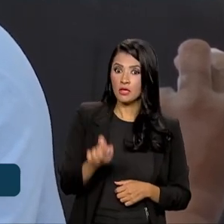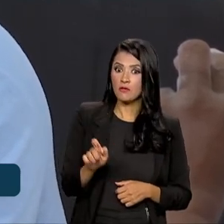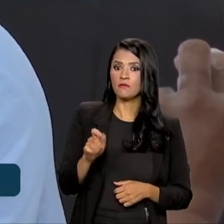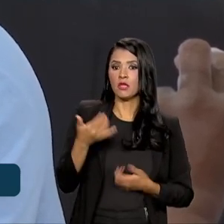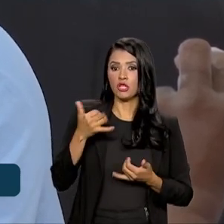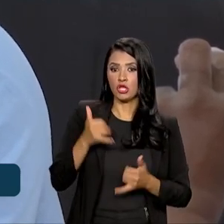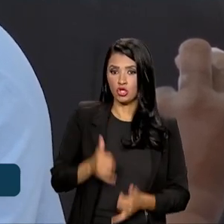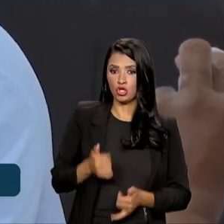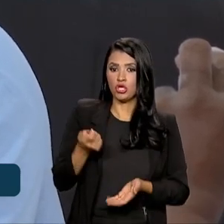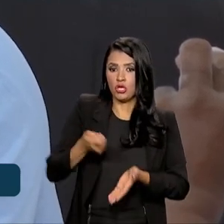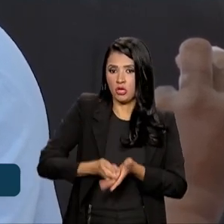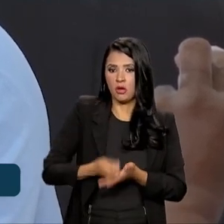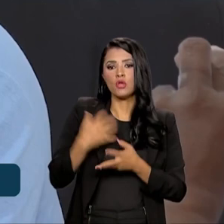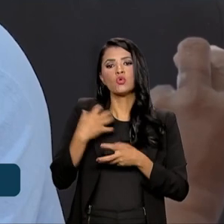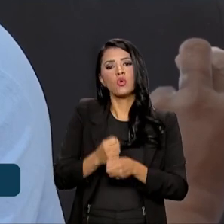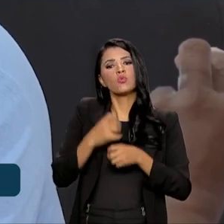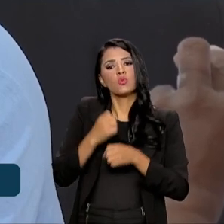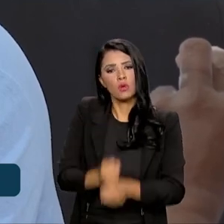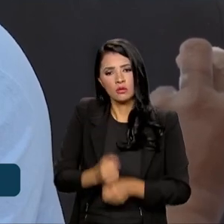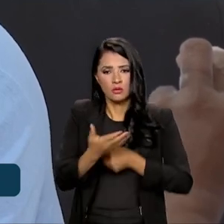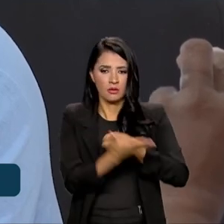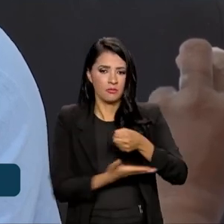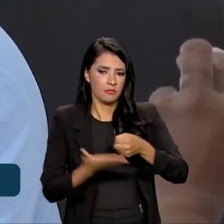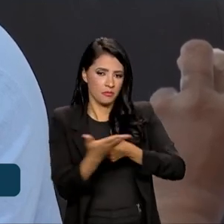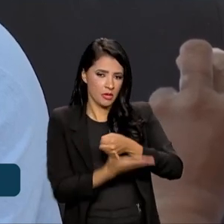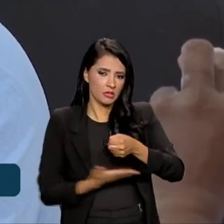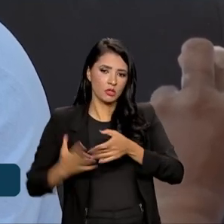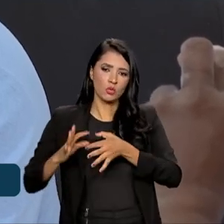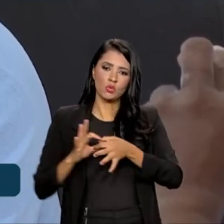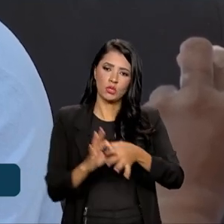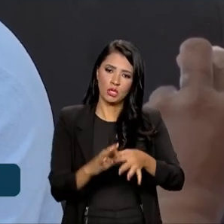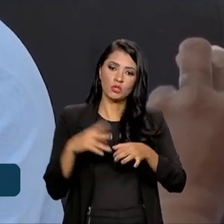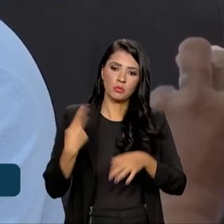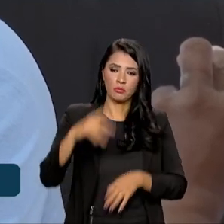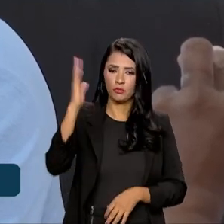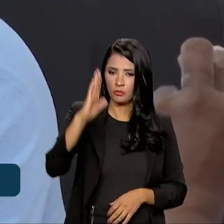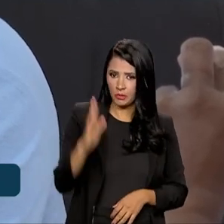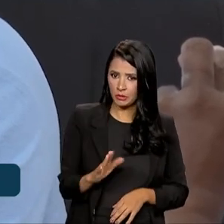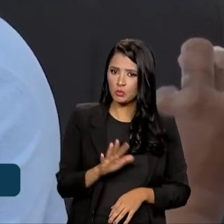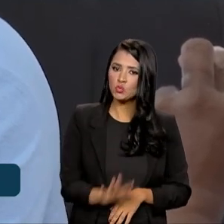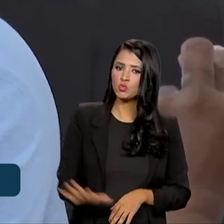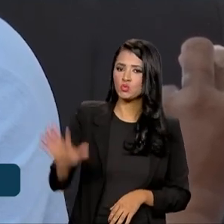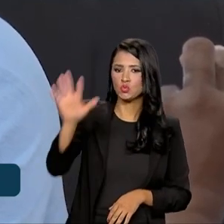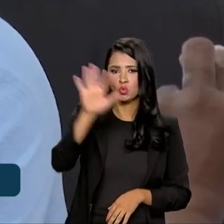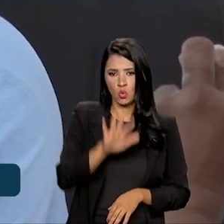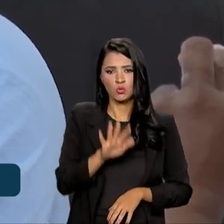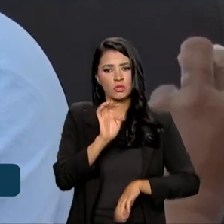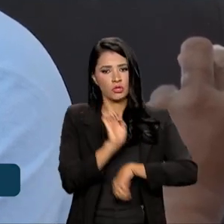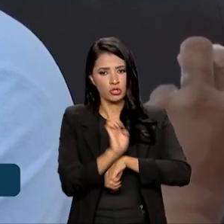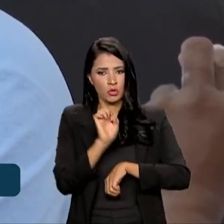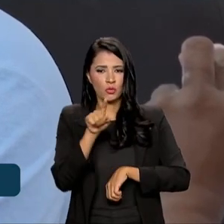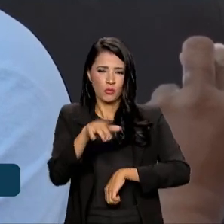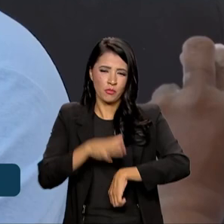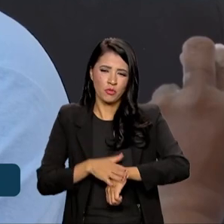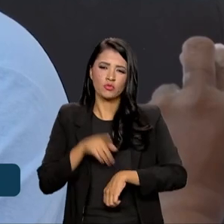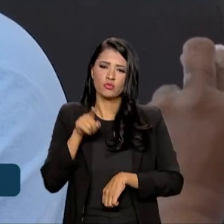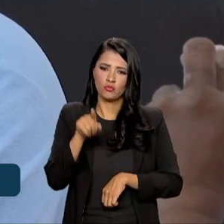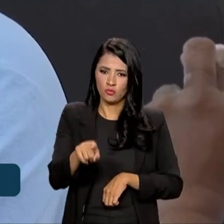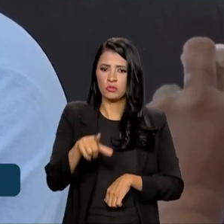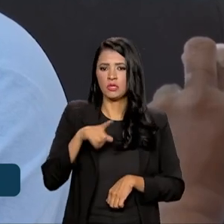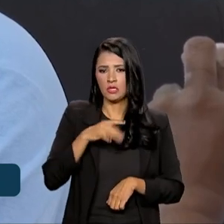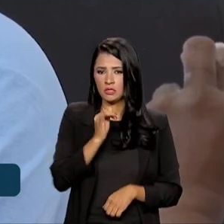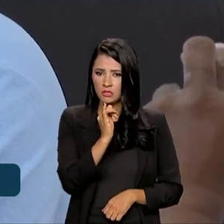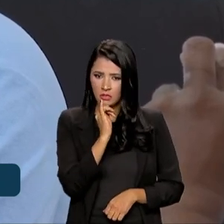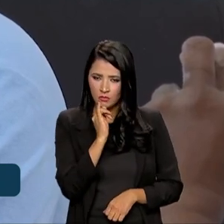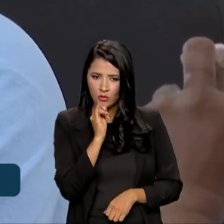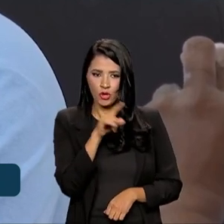a tarifa de energia é calculada com base num contexto do Brasil como um todo, da região como um todo. Quando você tira uma